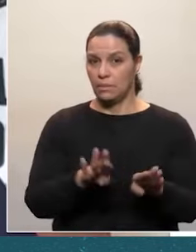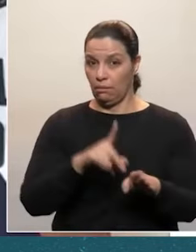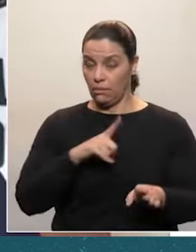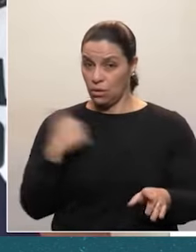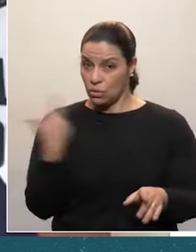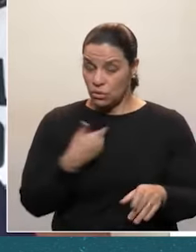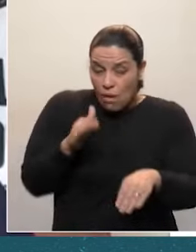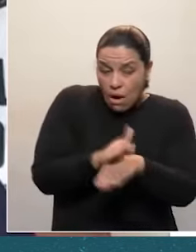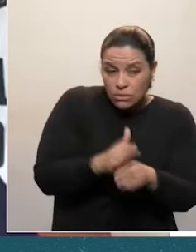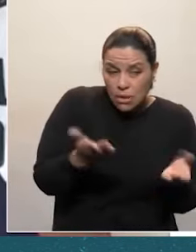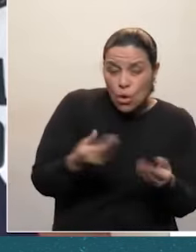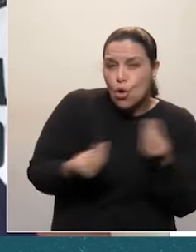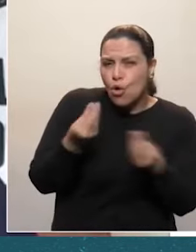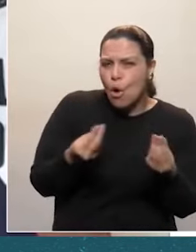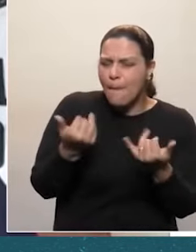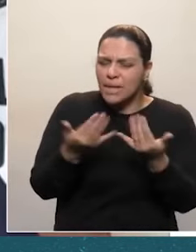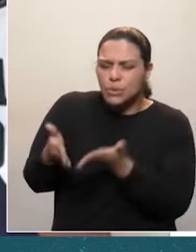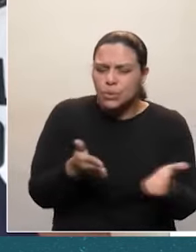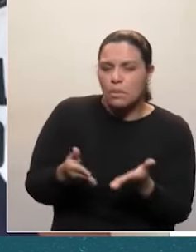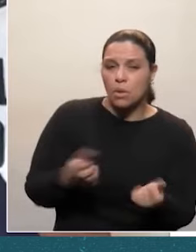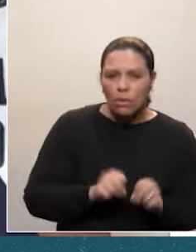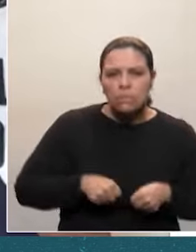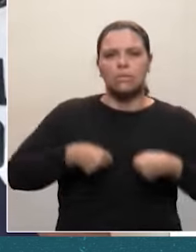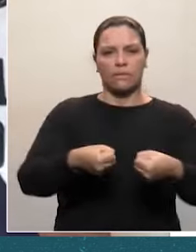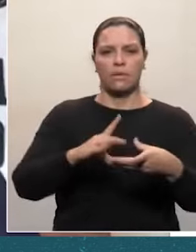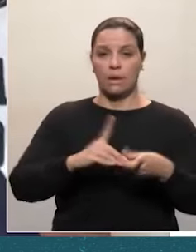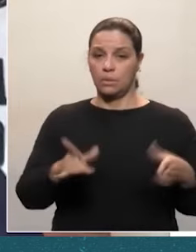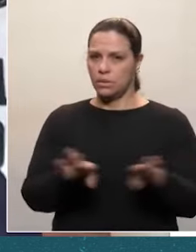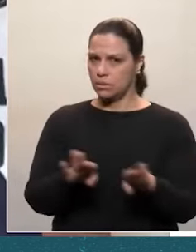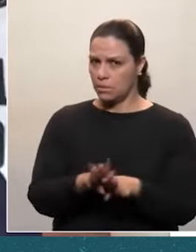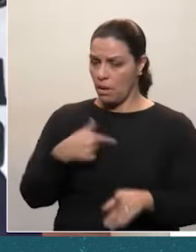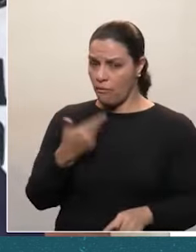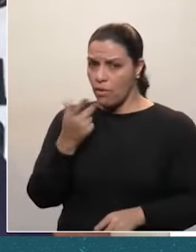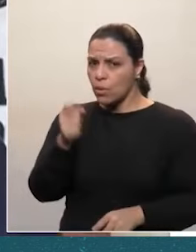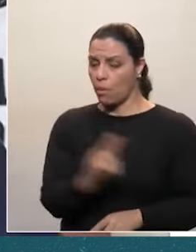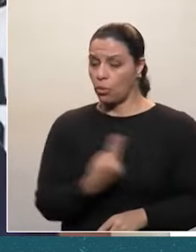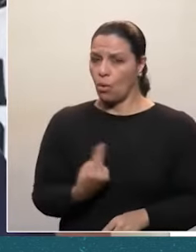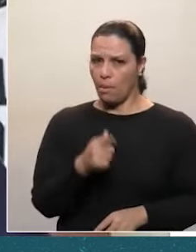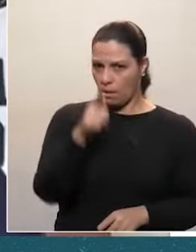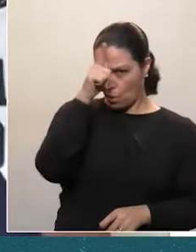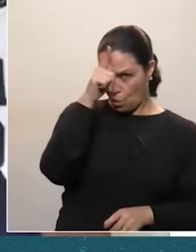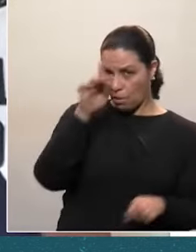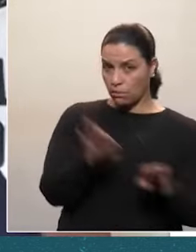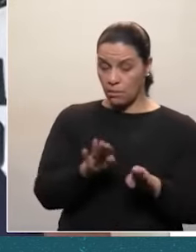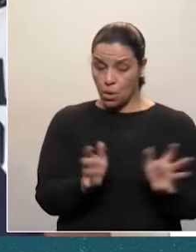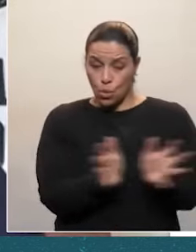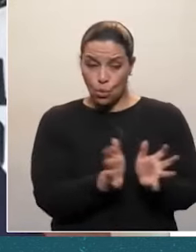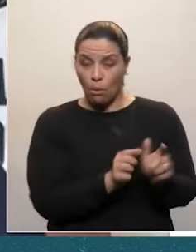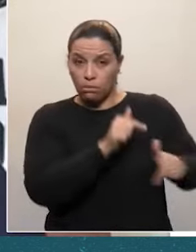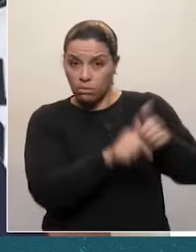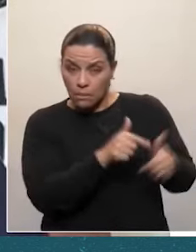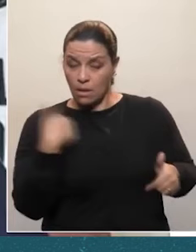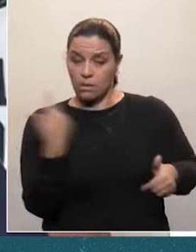construção de uma trincheira da defesa da democracia, dizer, em meu próprio nome e no da agremiação trabalhista que